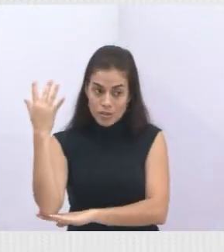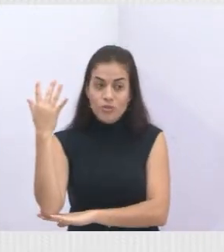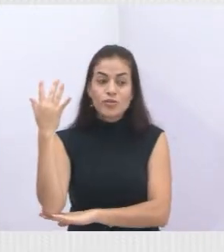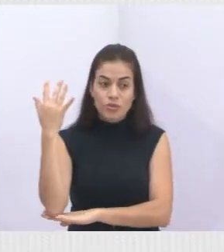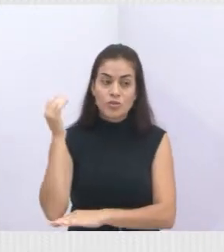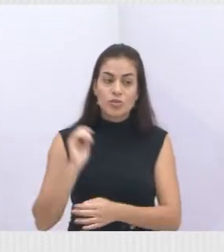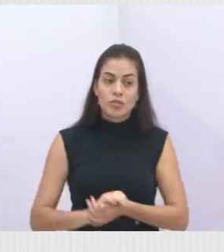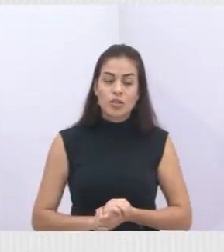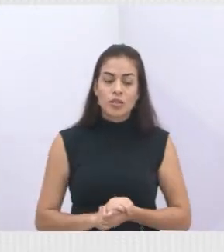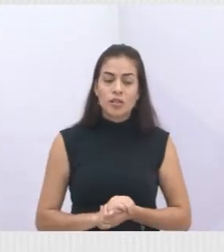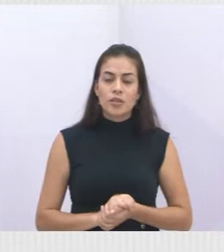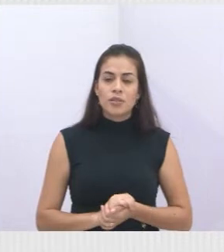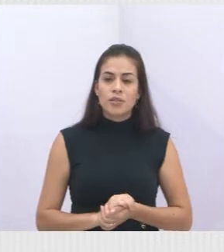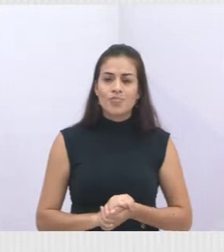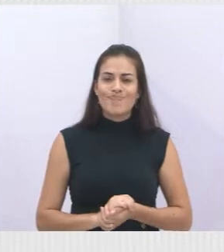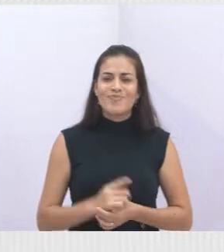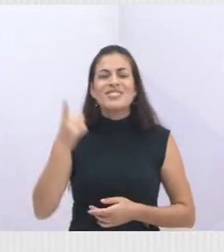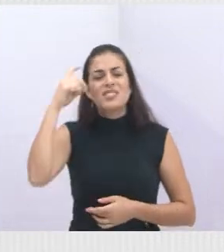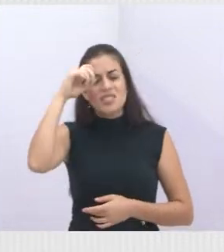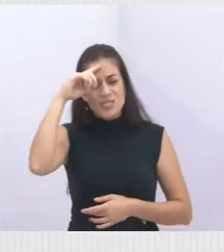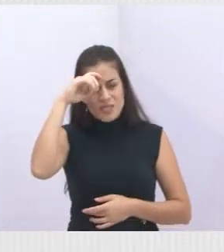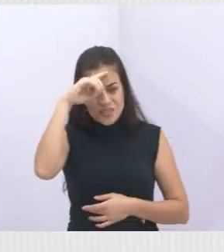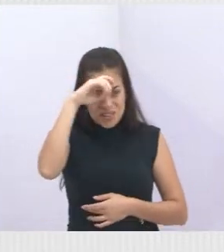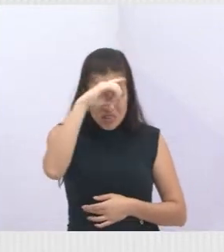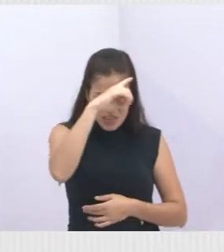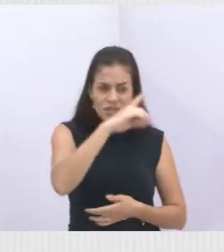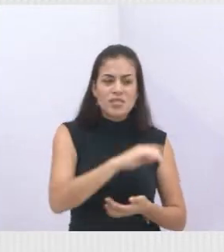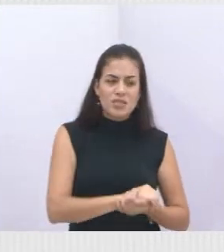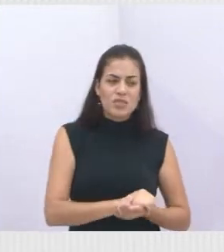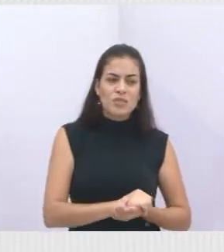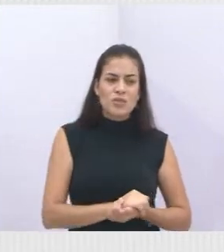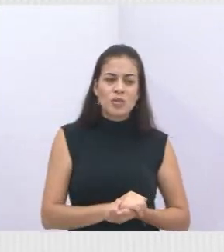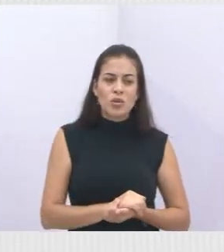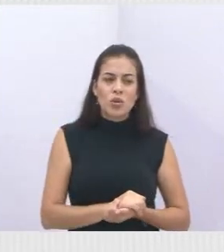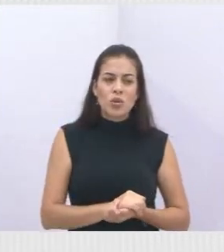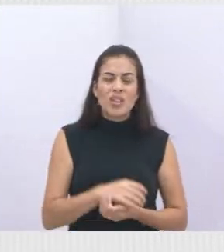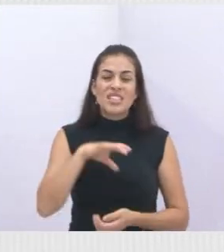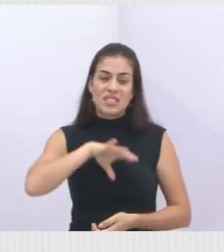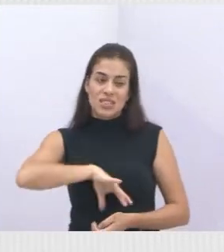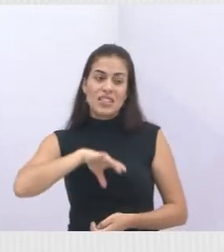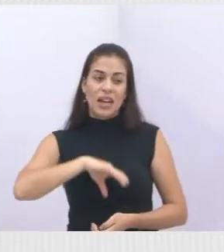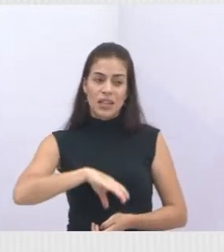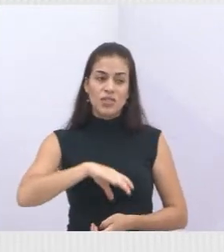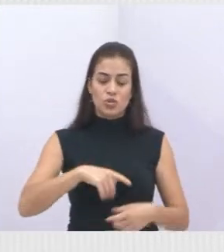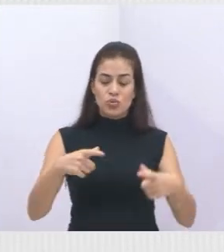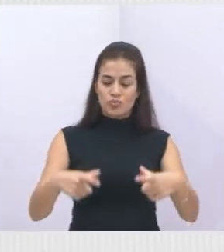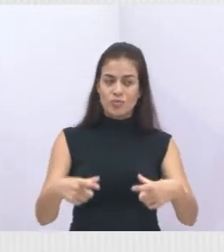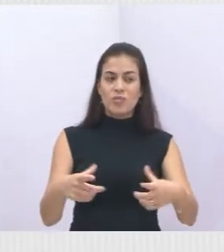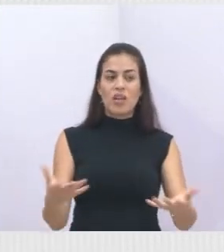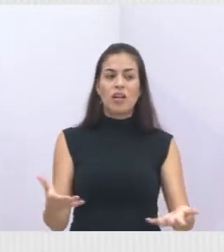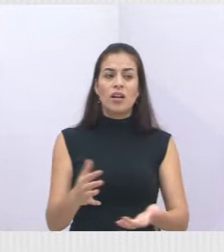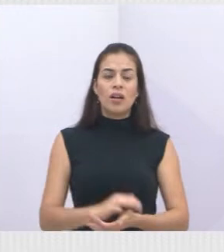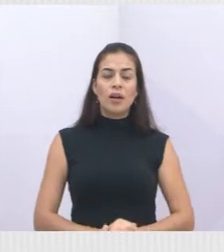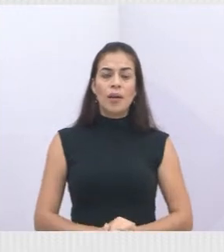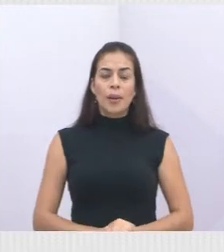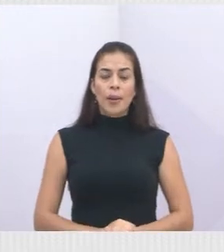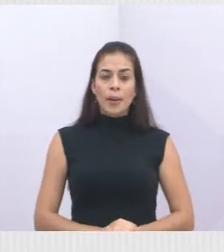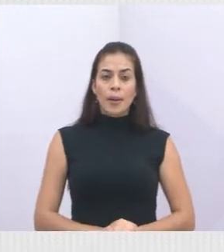é uma coisa muito difícil de fazer na área urbana. Então, nós pensamos em